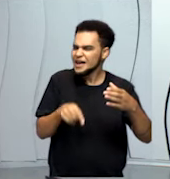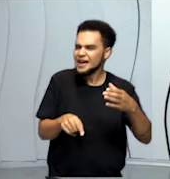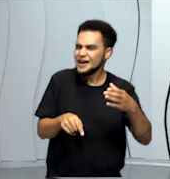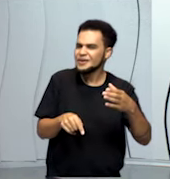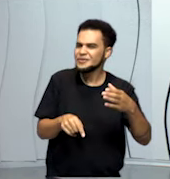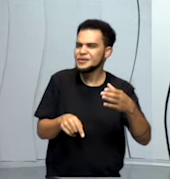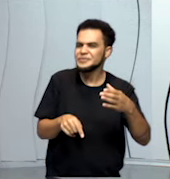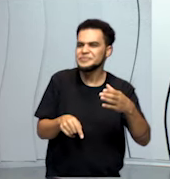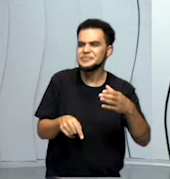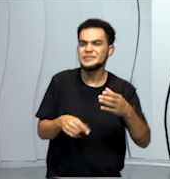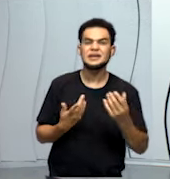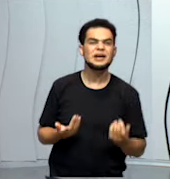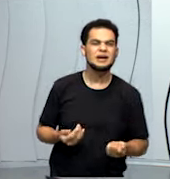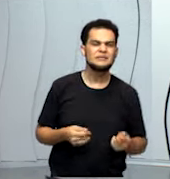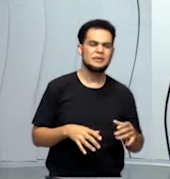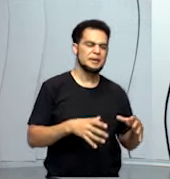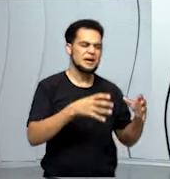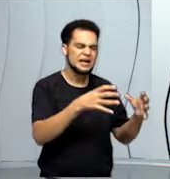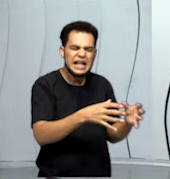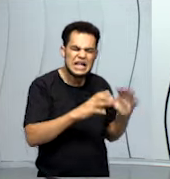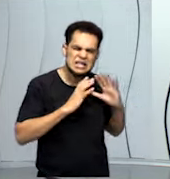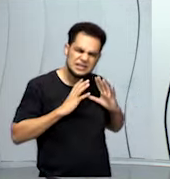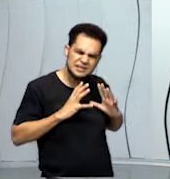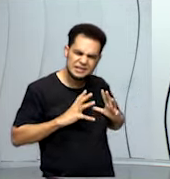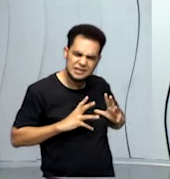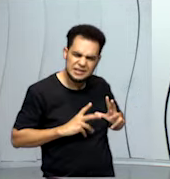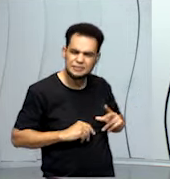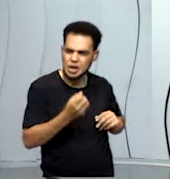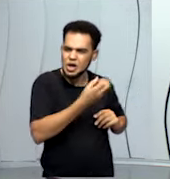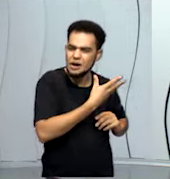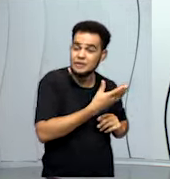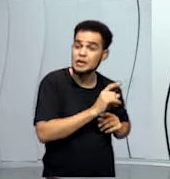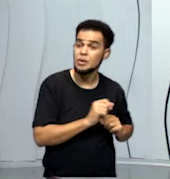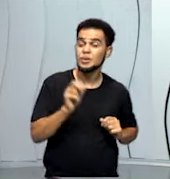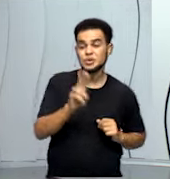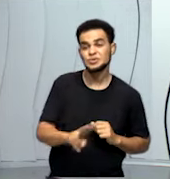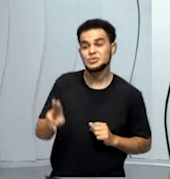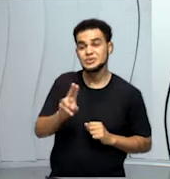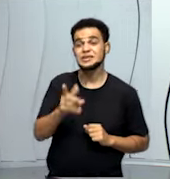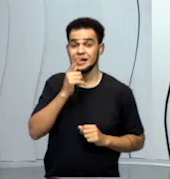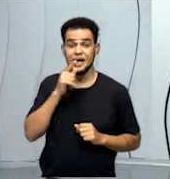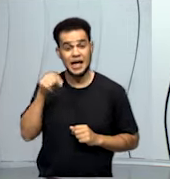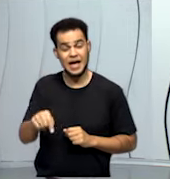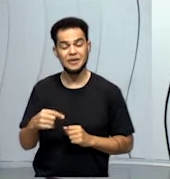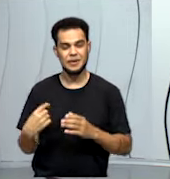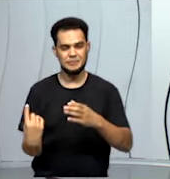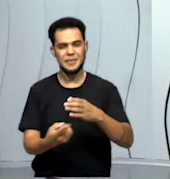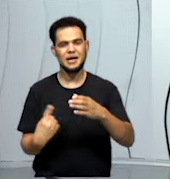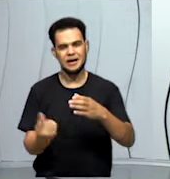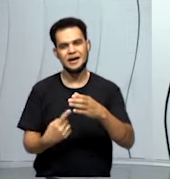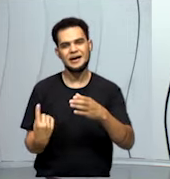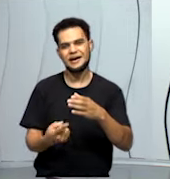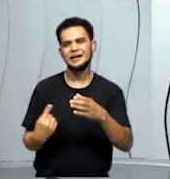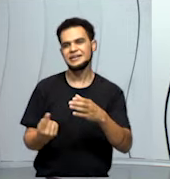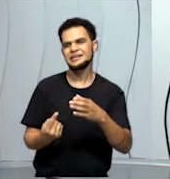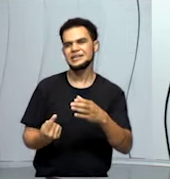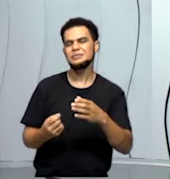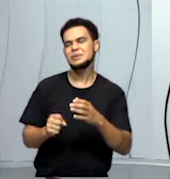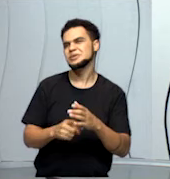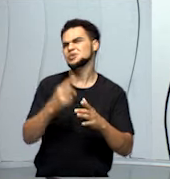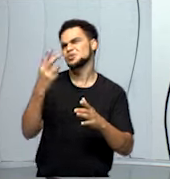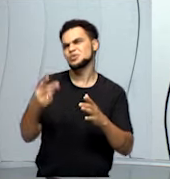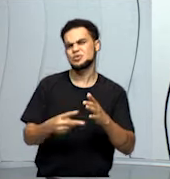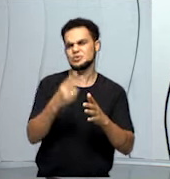pegar uma água limpinha da torneira para limpar o chão, a gente pode usar a água do enxágue. A água lá na máquina é enxaguada umas três